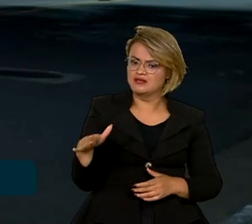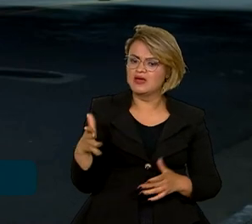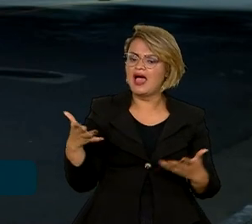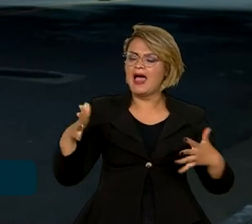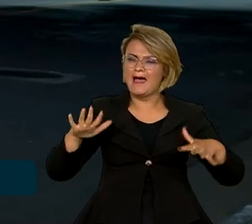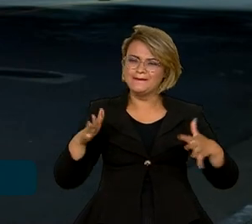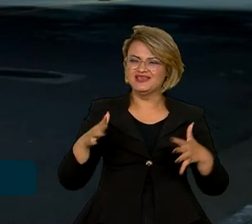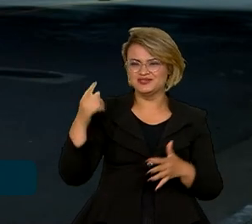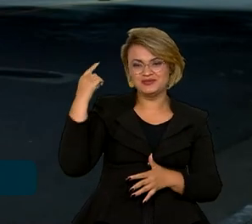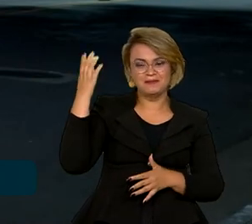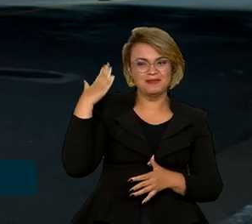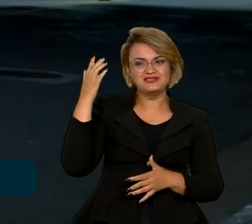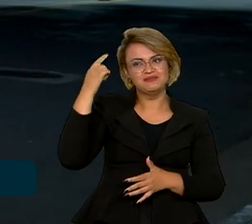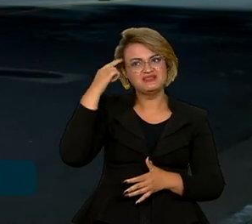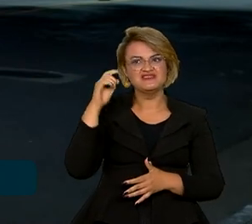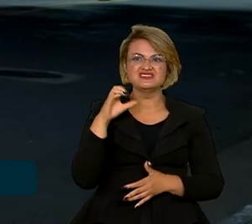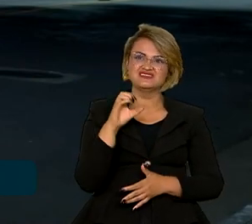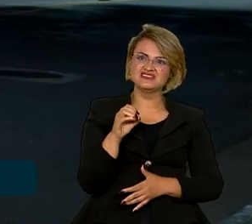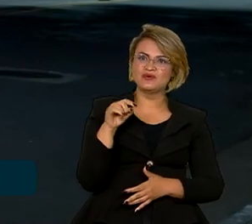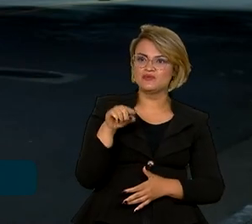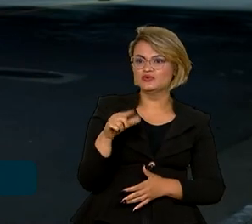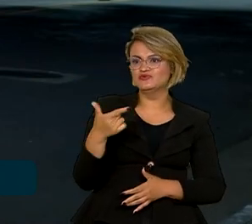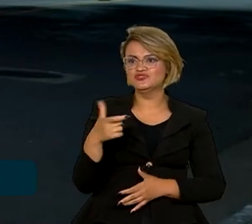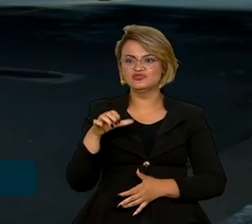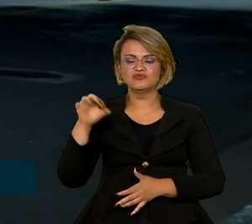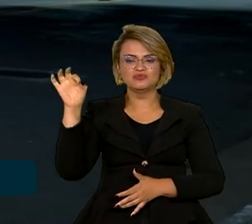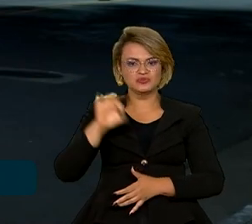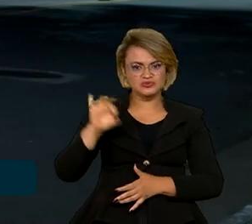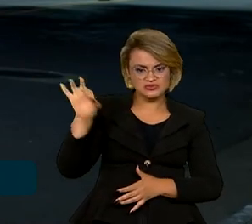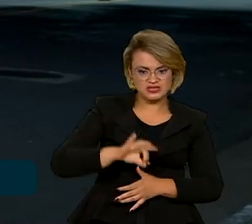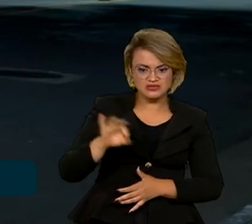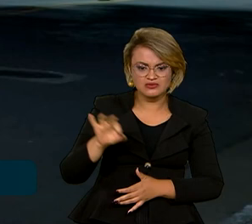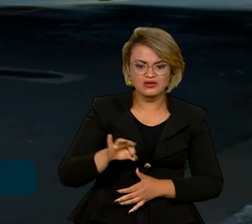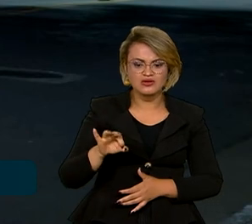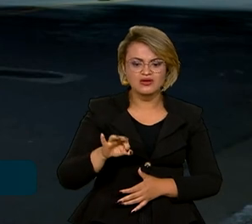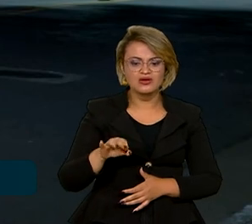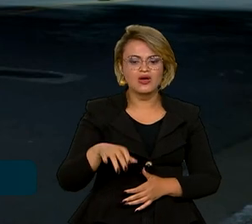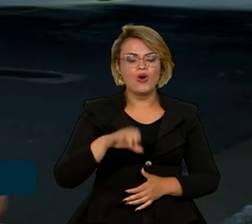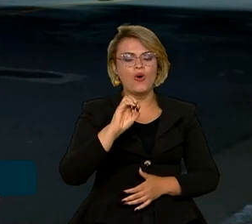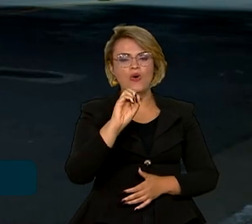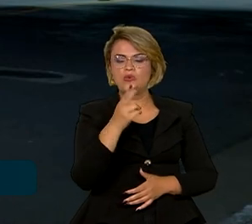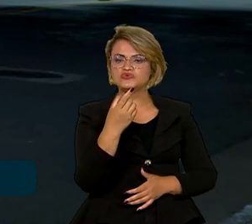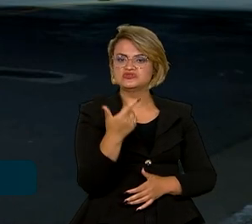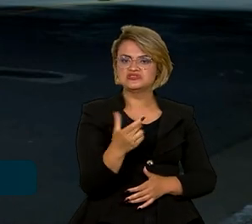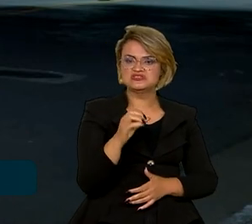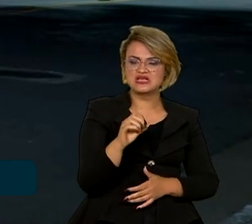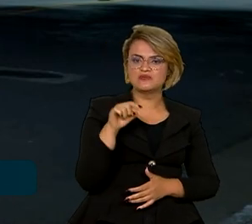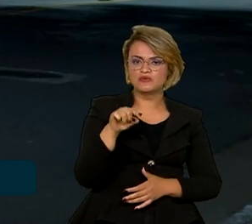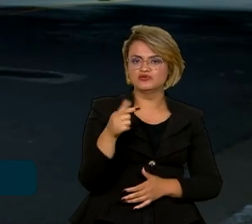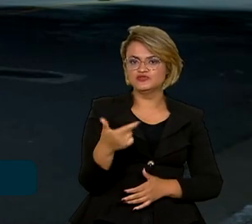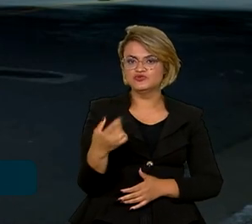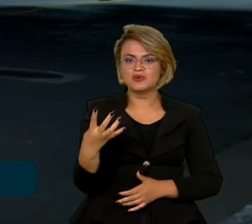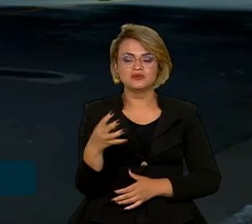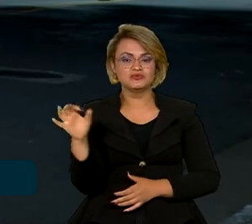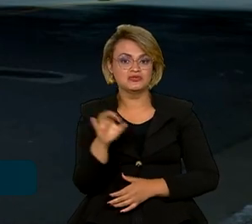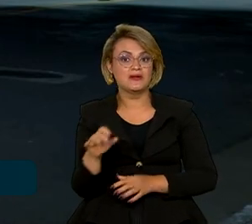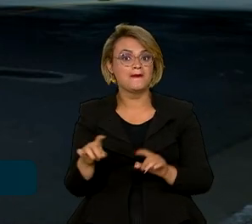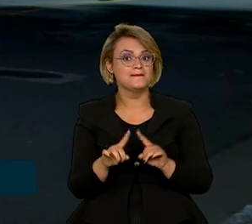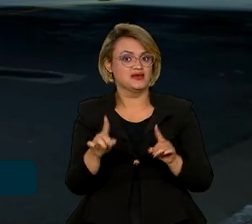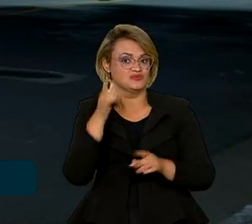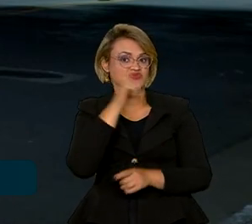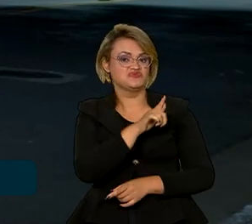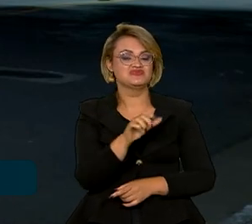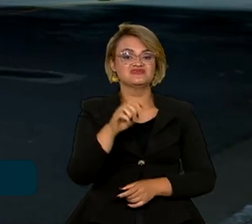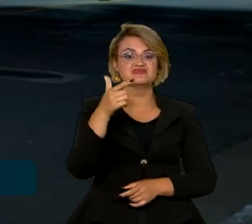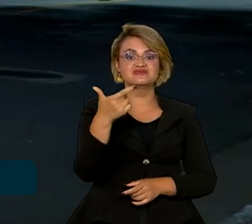economistas calculavam 0,29%, os mais otimistas 0,24% e ele veio, então, em